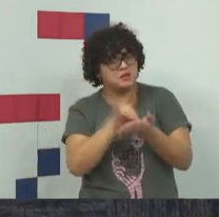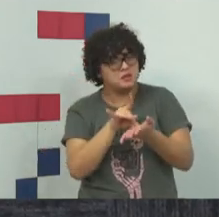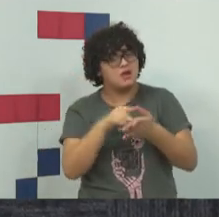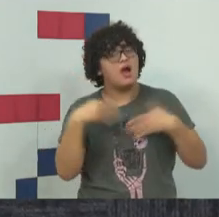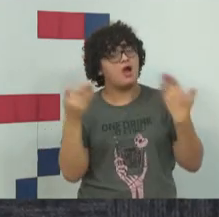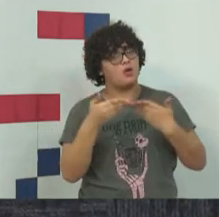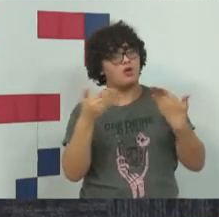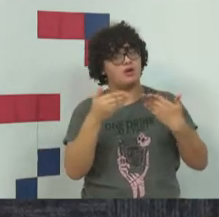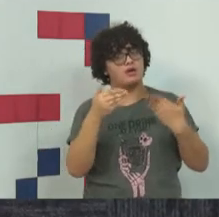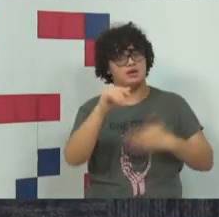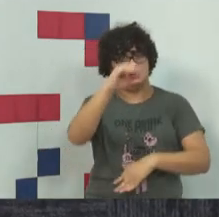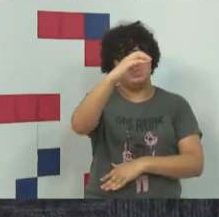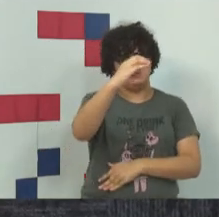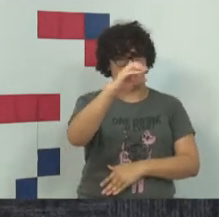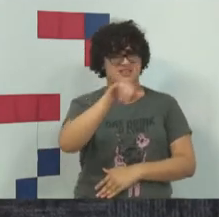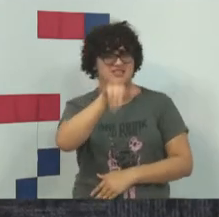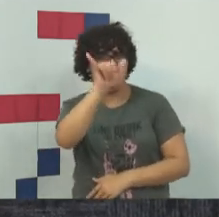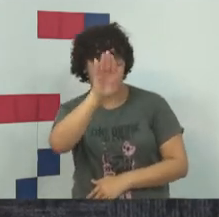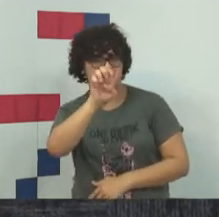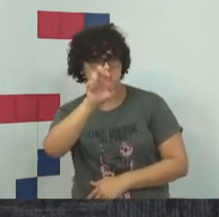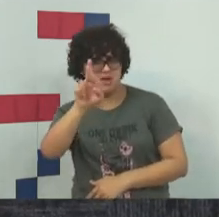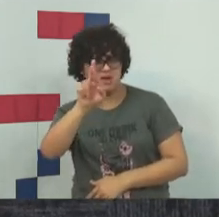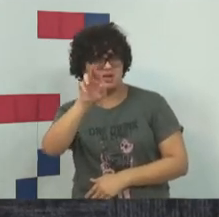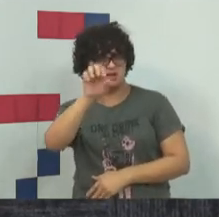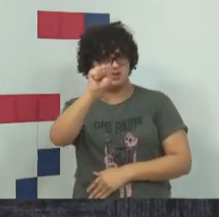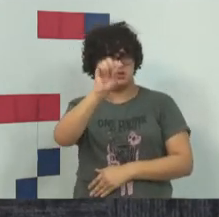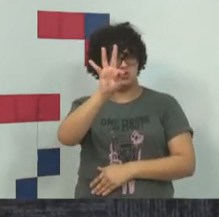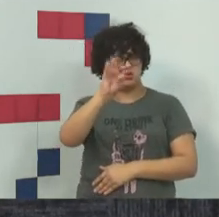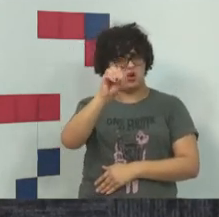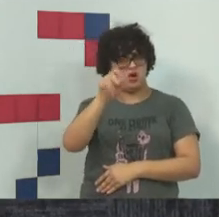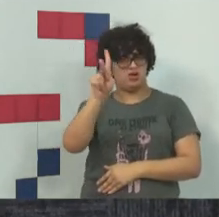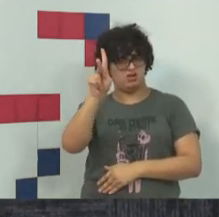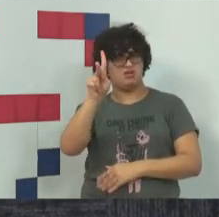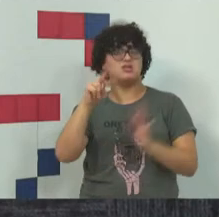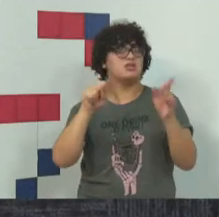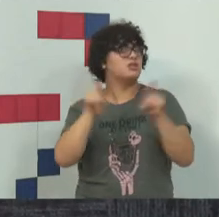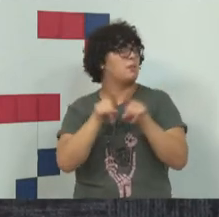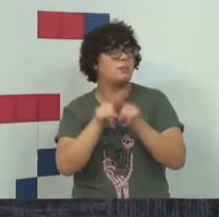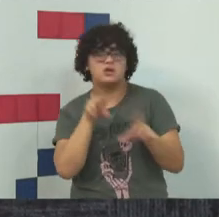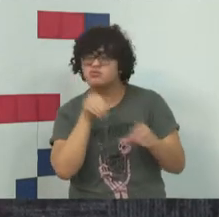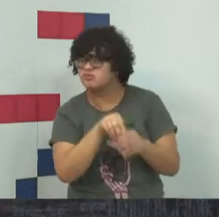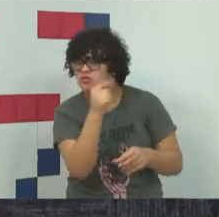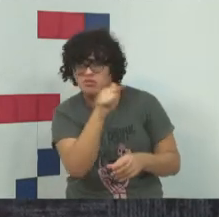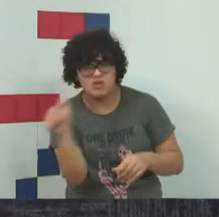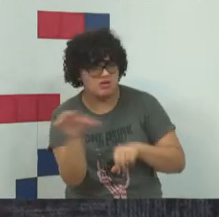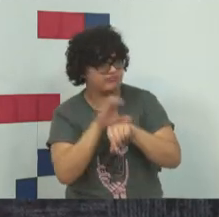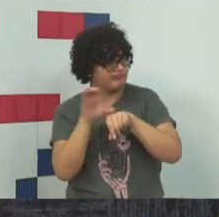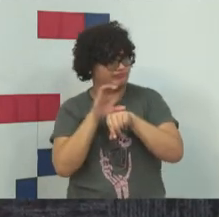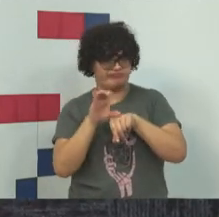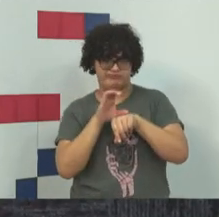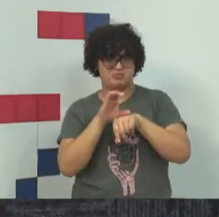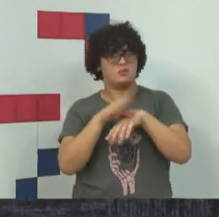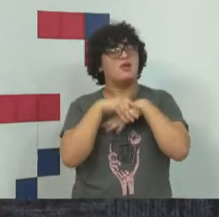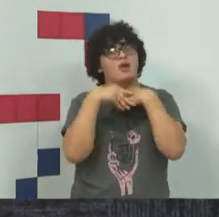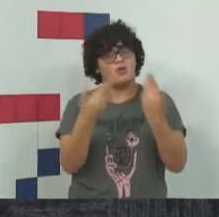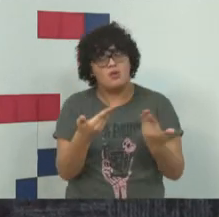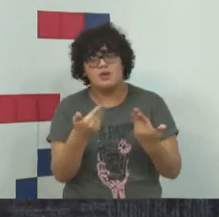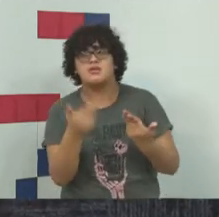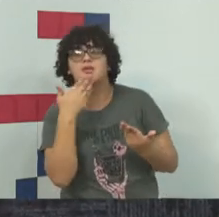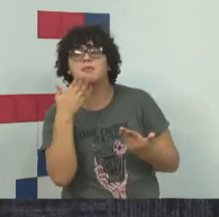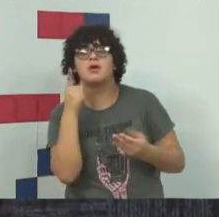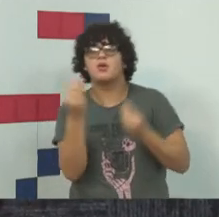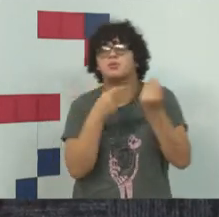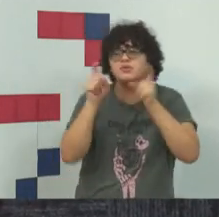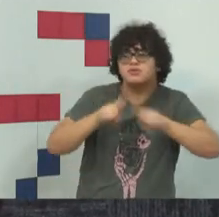Cyberstalking, não está na legislação brasileira. Invasão de dispositivo informático, está no artigo 154-A. Então, não